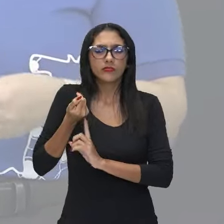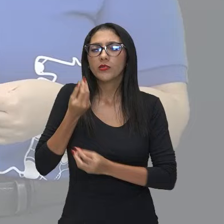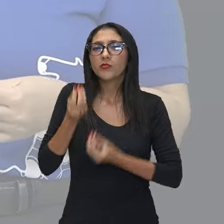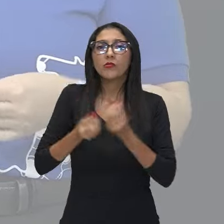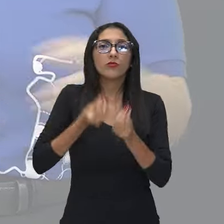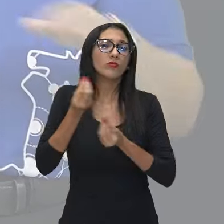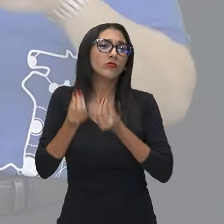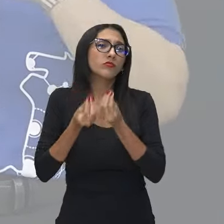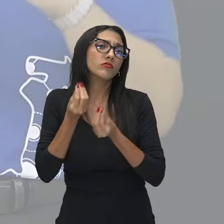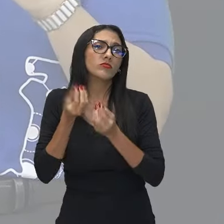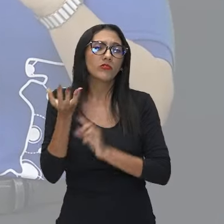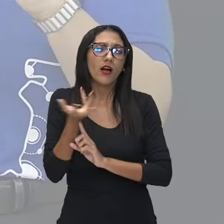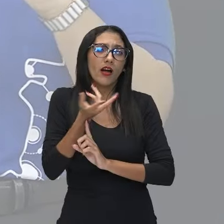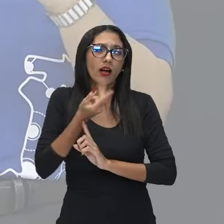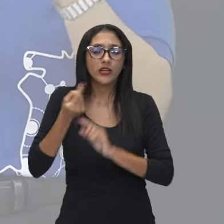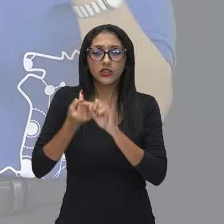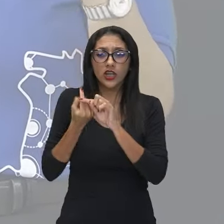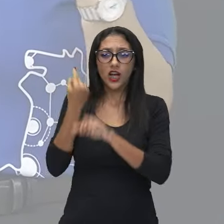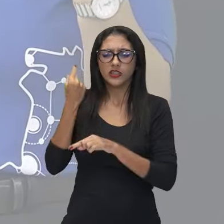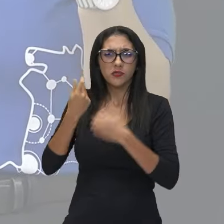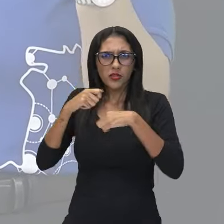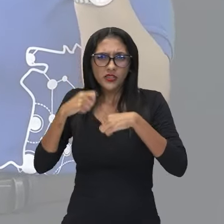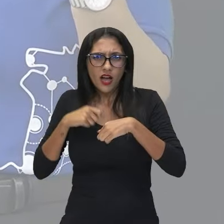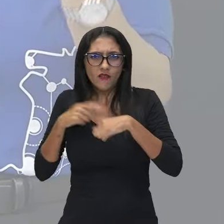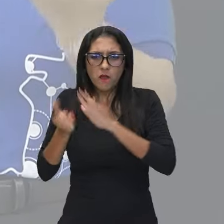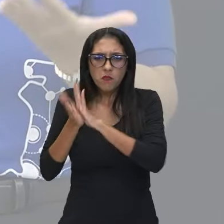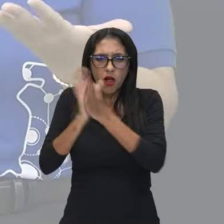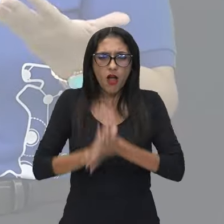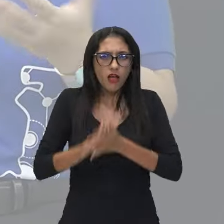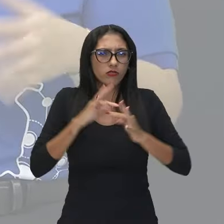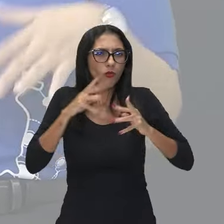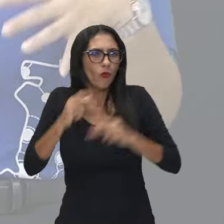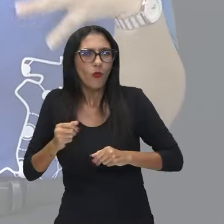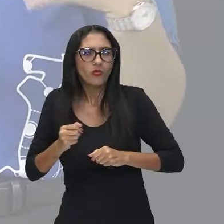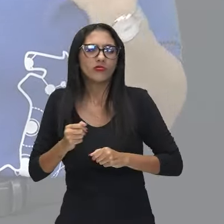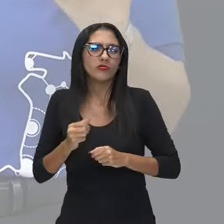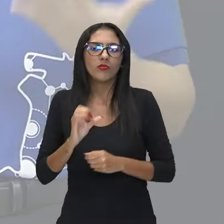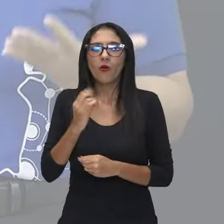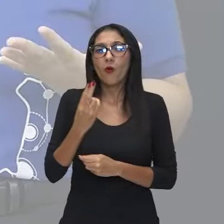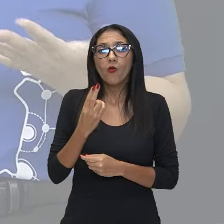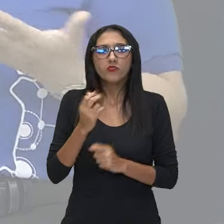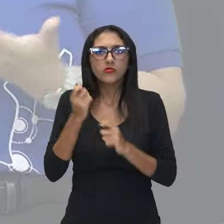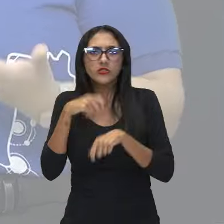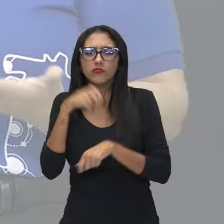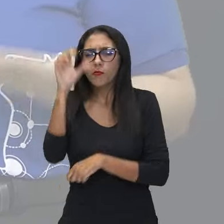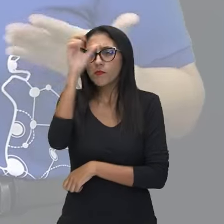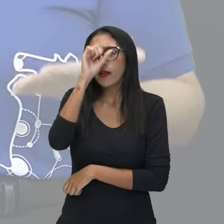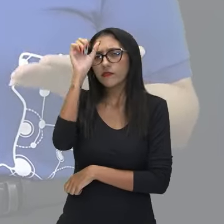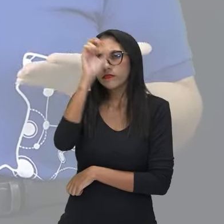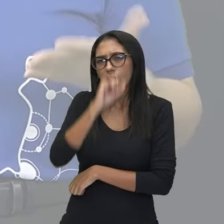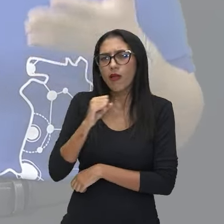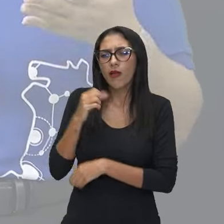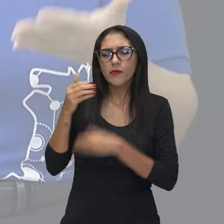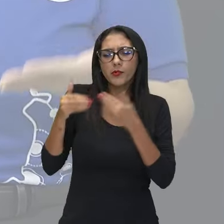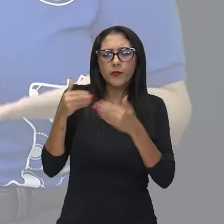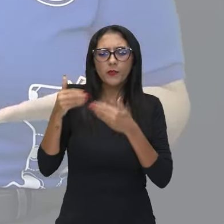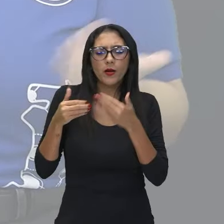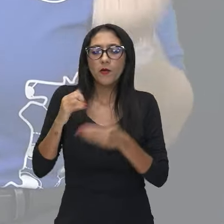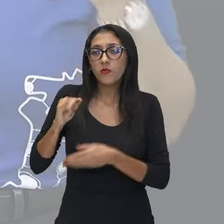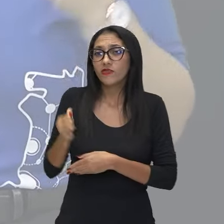fazia arte antes? Tem que destruir tudo? Ou será que nós podemos aprender e filtrar também o que de bom